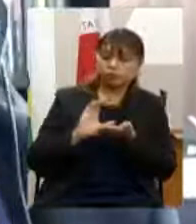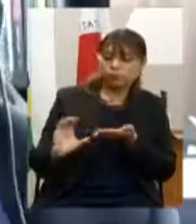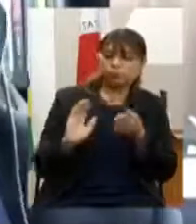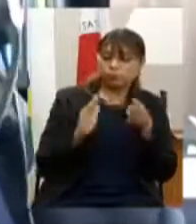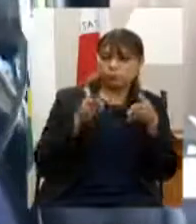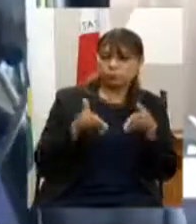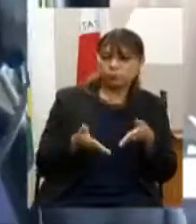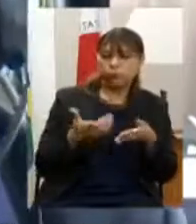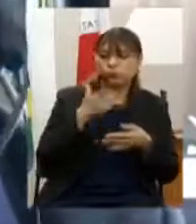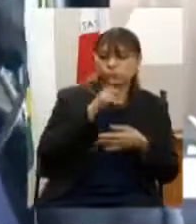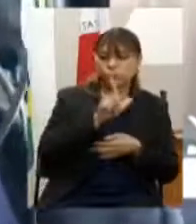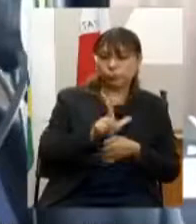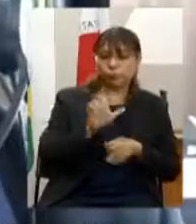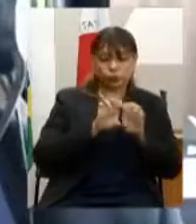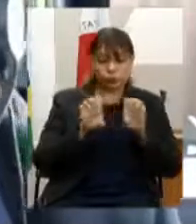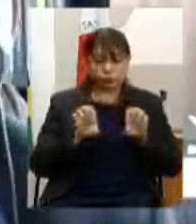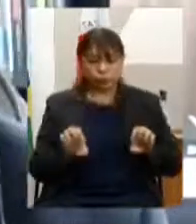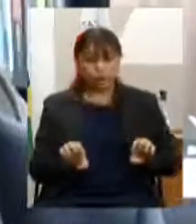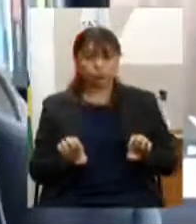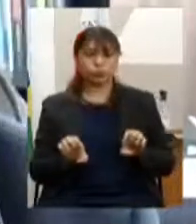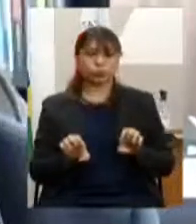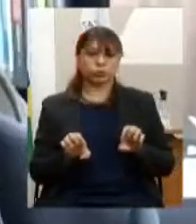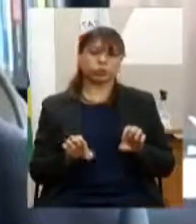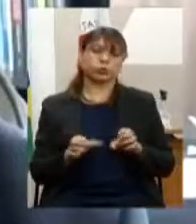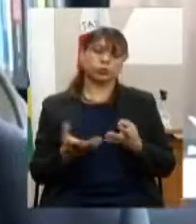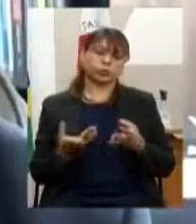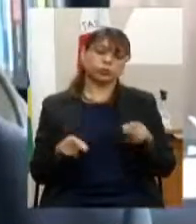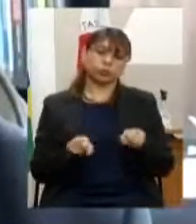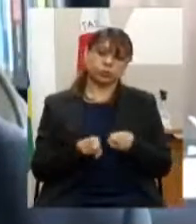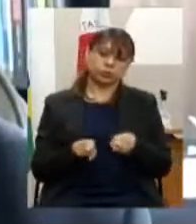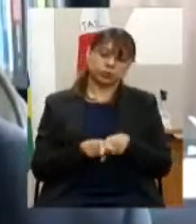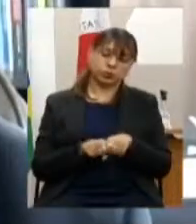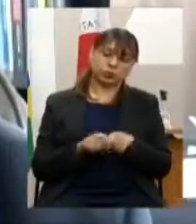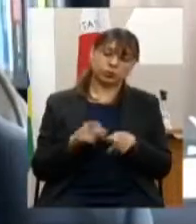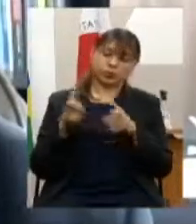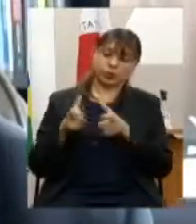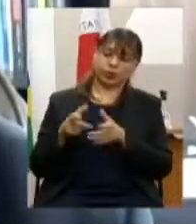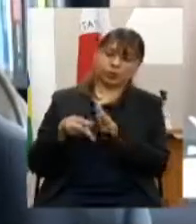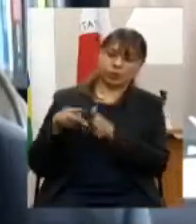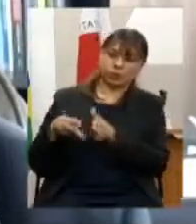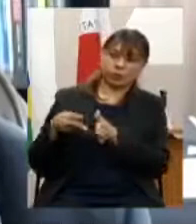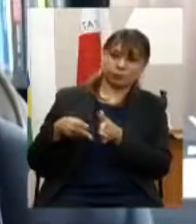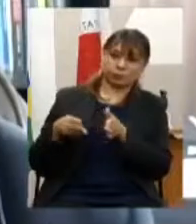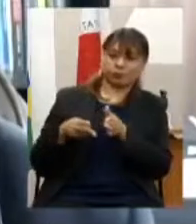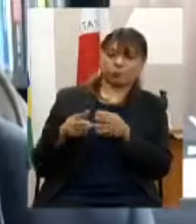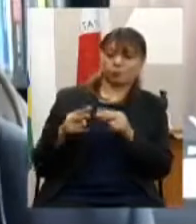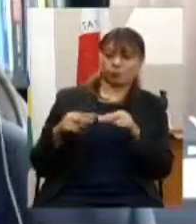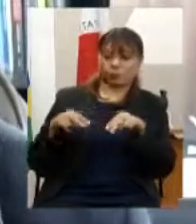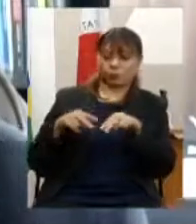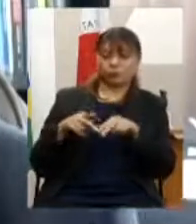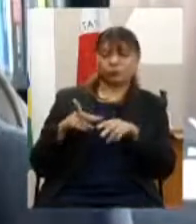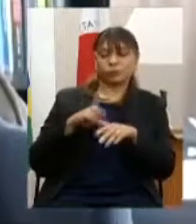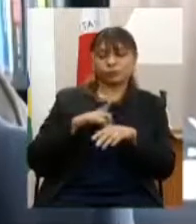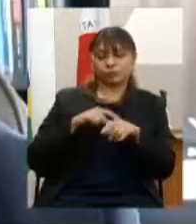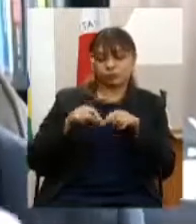recuperação da estrutura física e a revitalização da estação ferroviária do município de Antônio Carlos todos esses tópicos